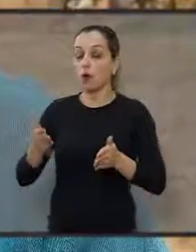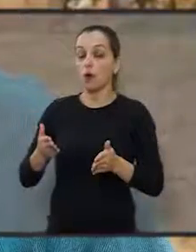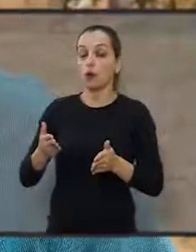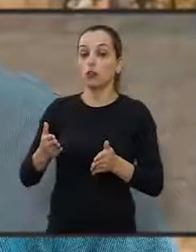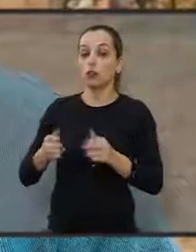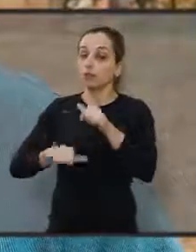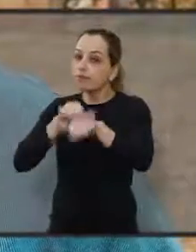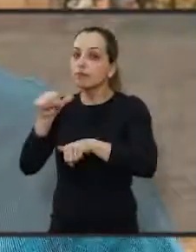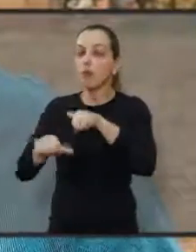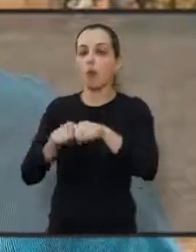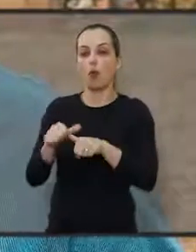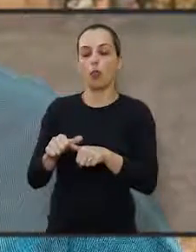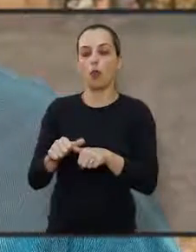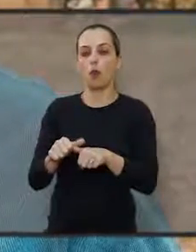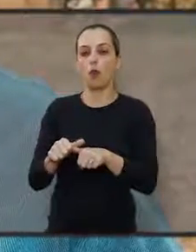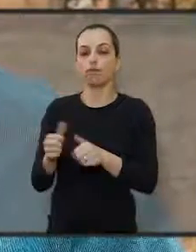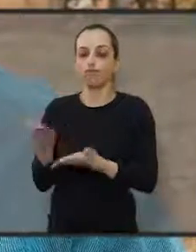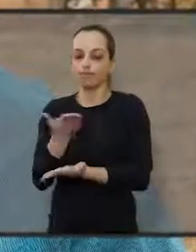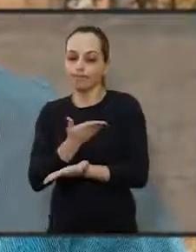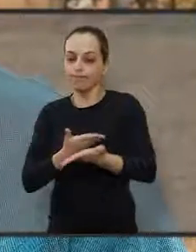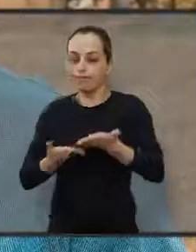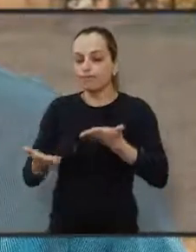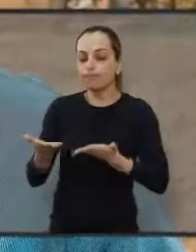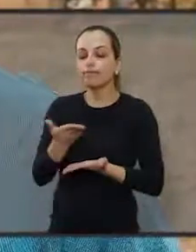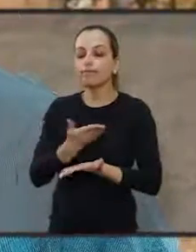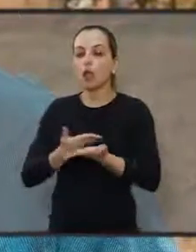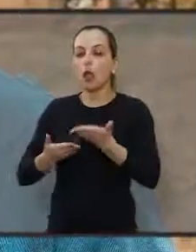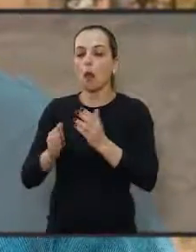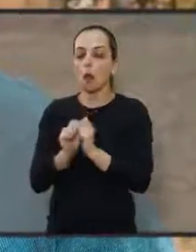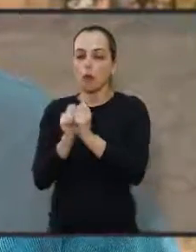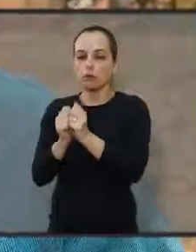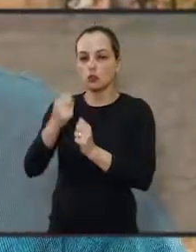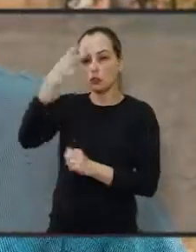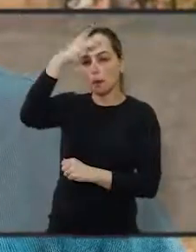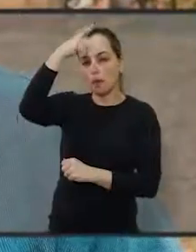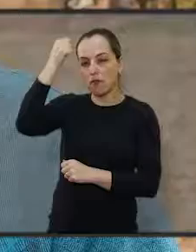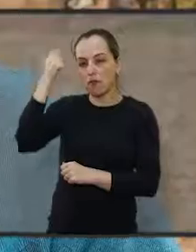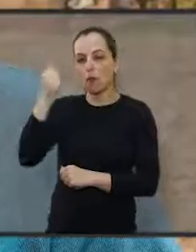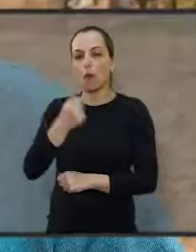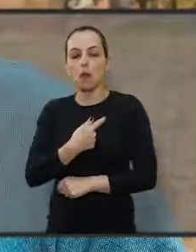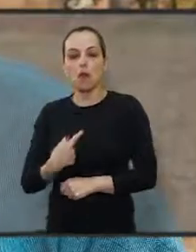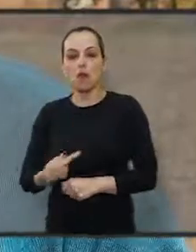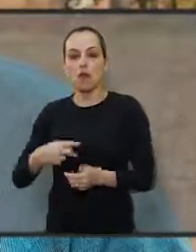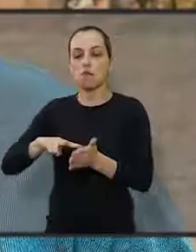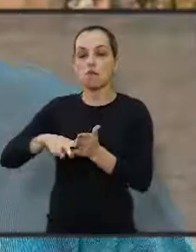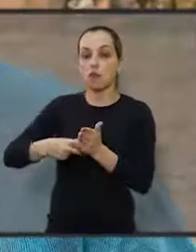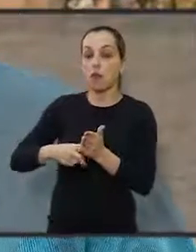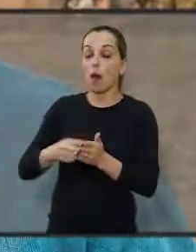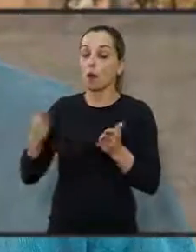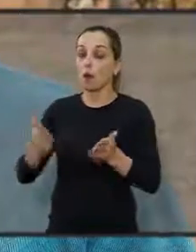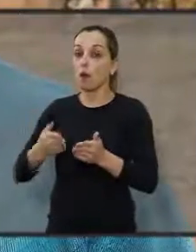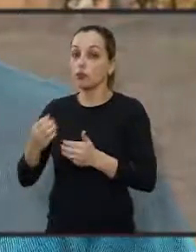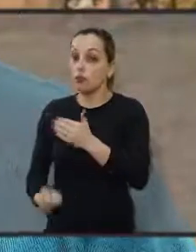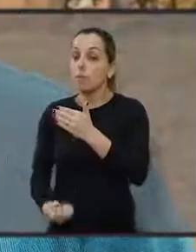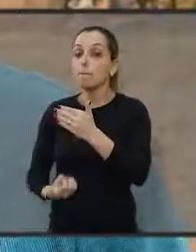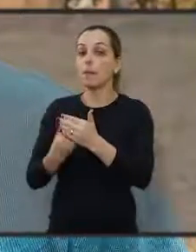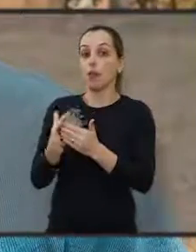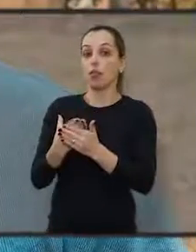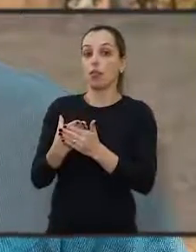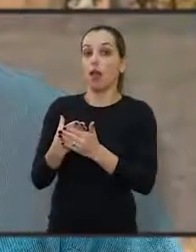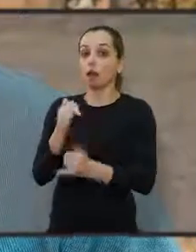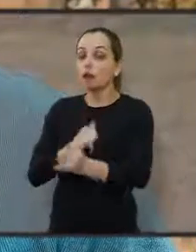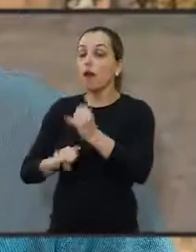demora. E hoje tivemos várias conversas com o governo, com os sindicatos,